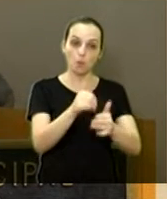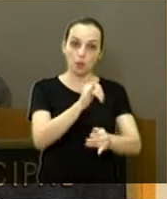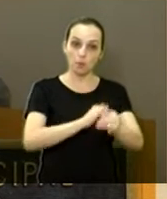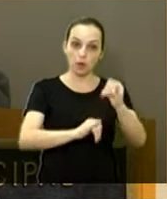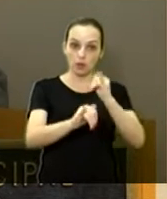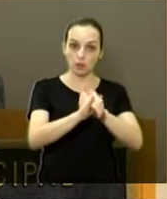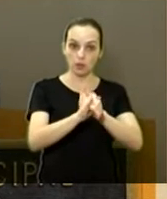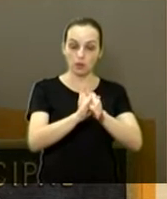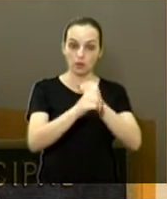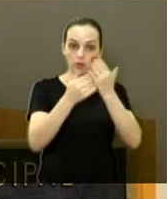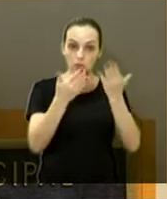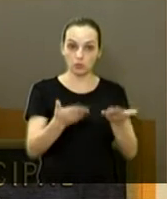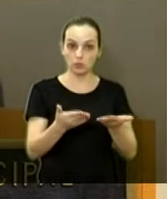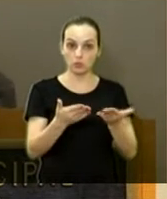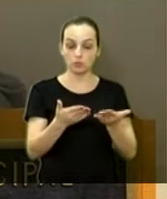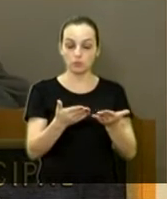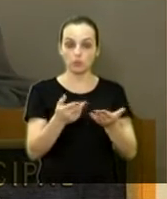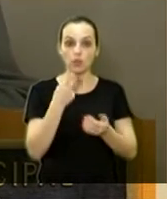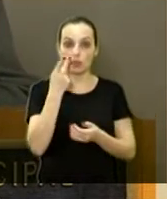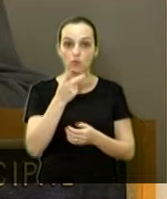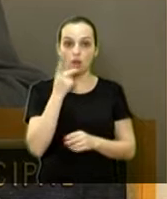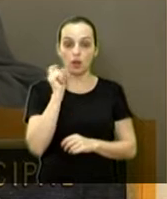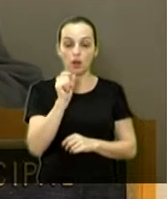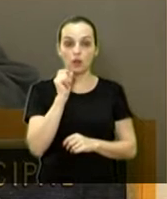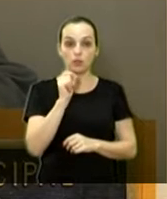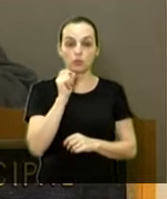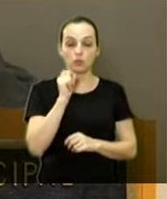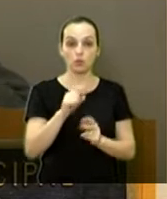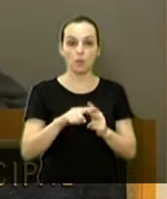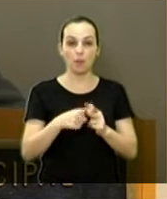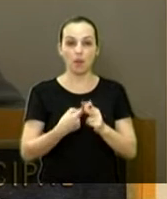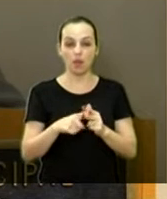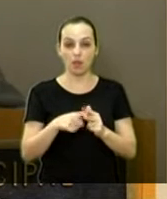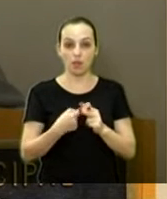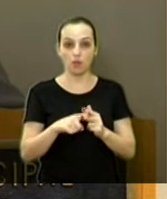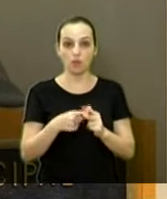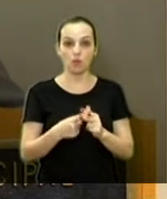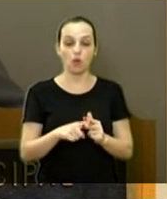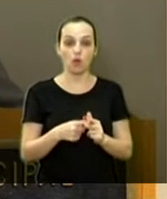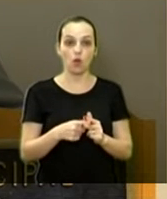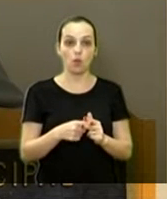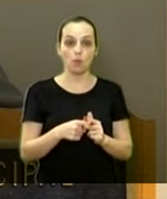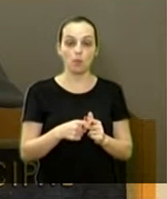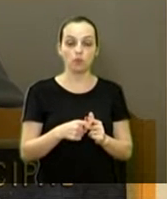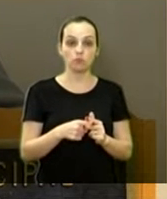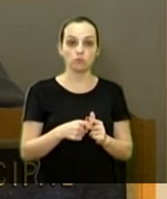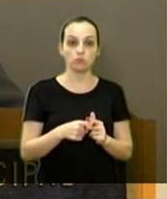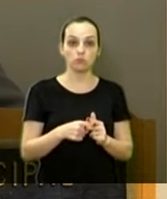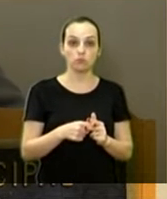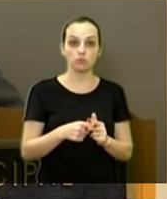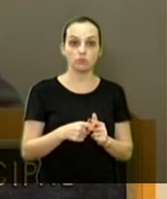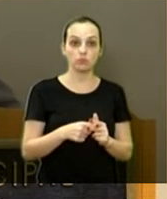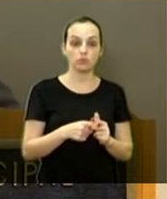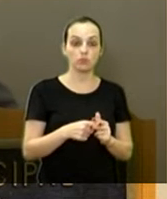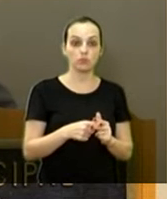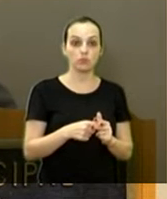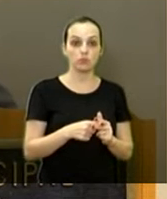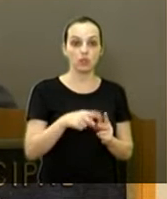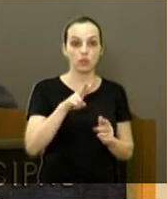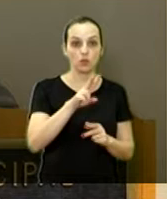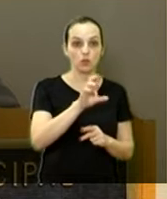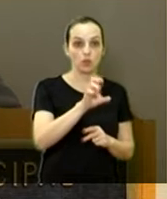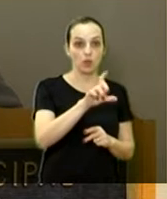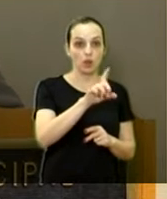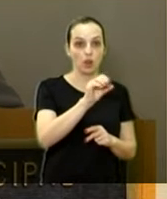Enfim, eu ia falar sobre a reforma que eu aguardo lá dos velórios, início dos velórios